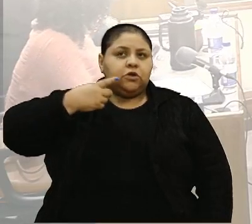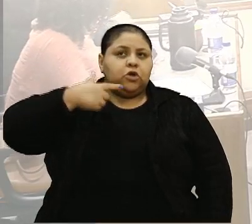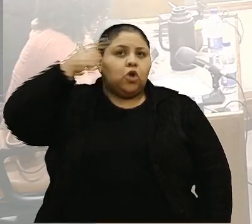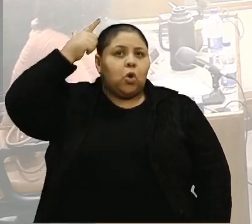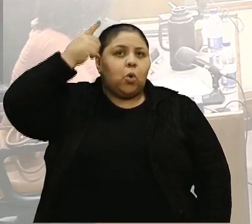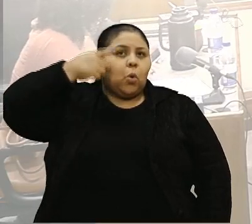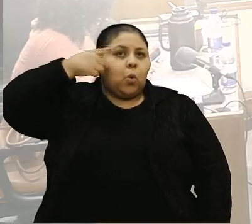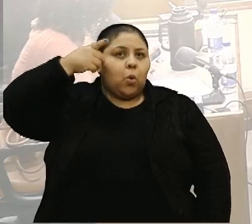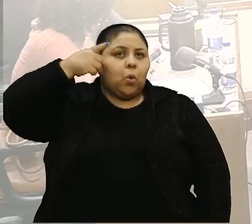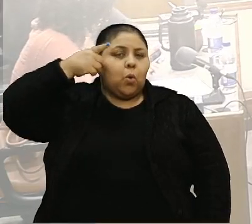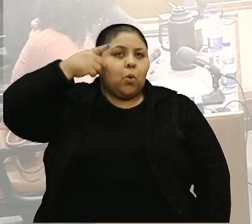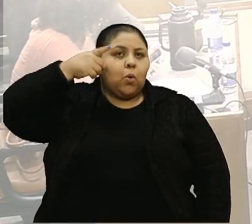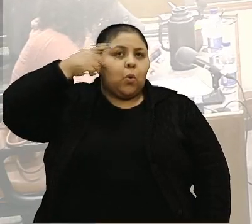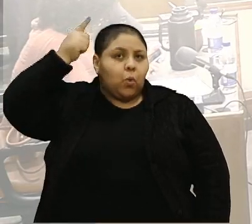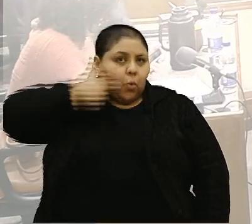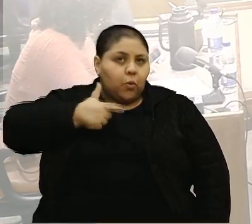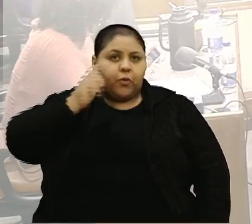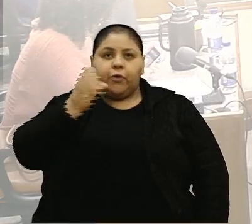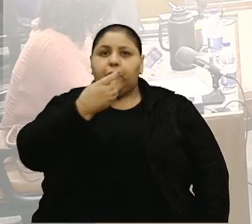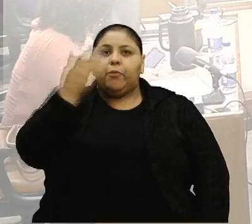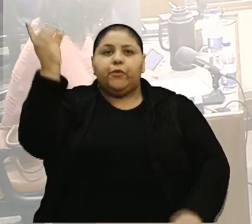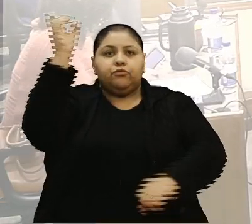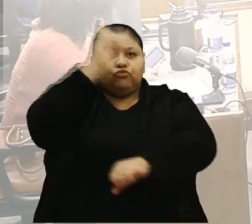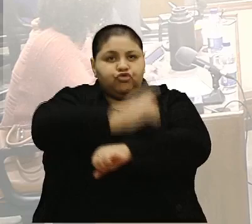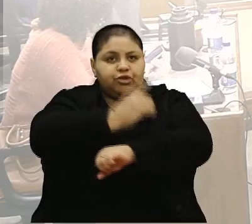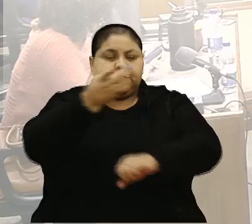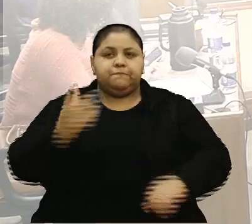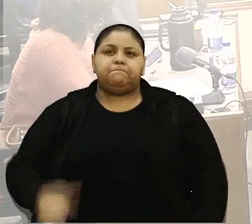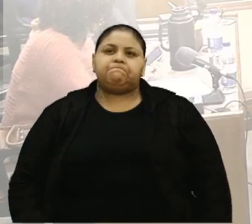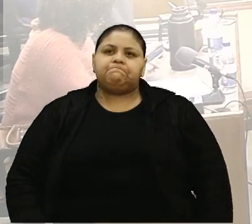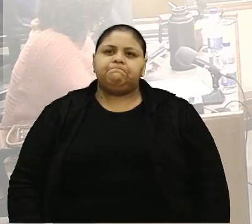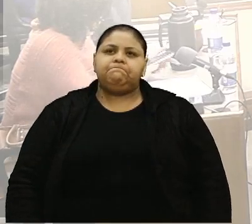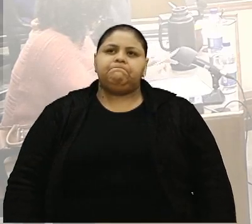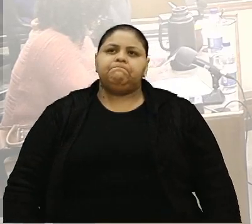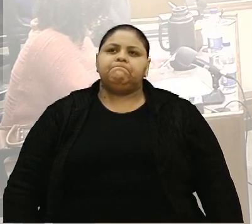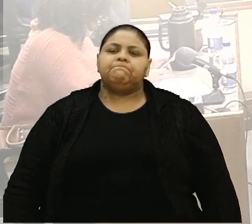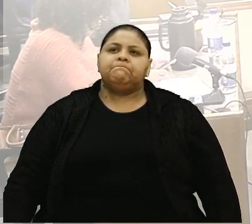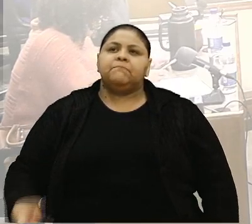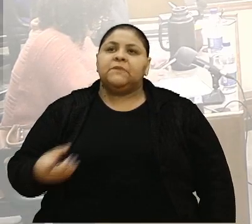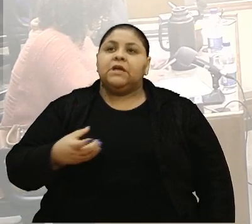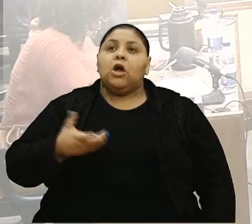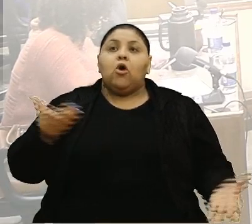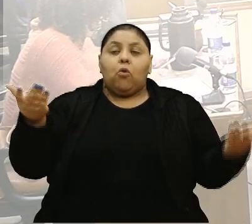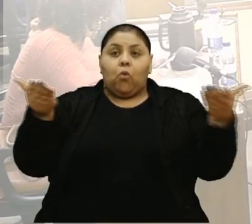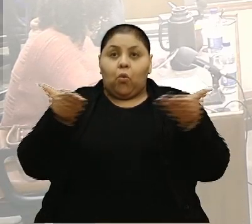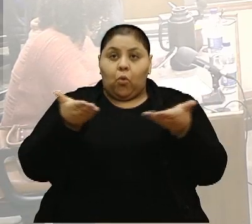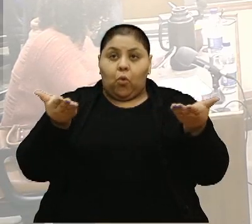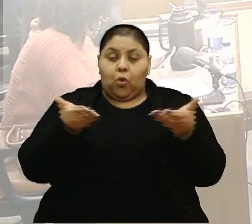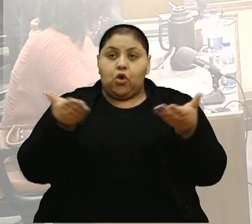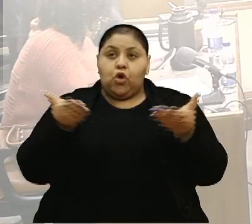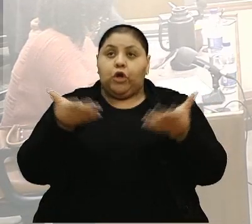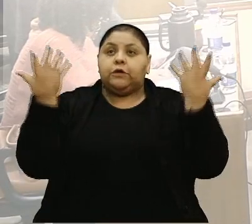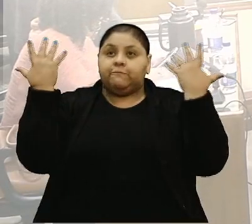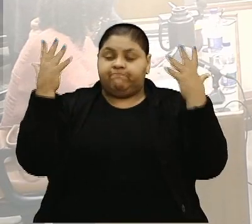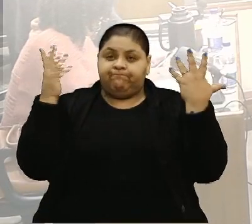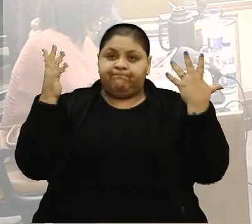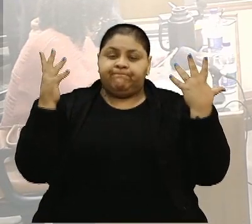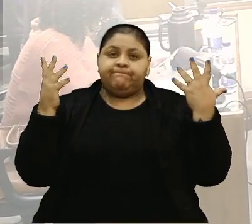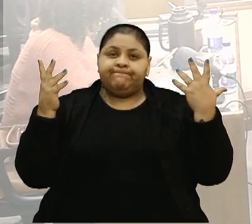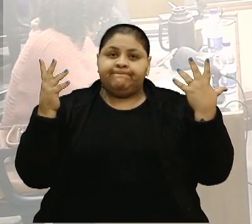Bom dia, colegas vereadores, colegas vereadoras. Quero fazer esse voto de congratulação à